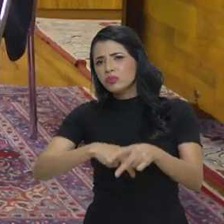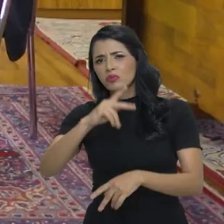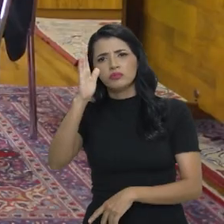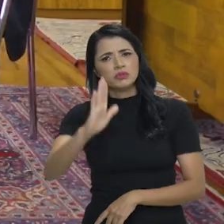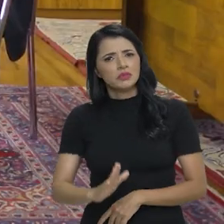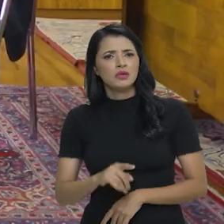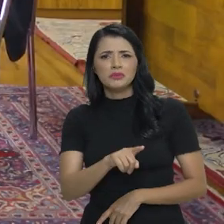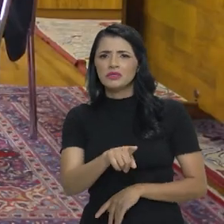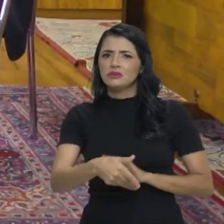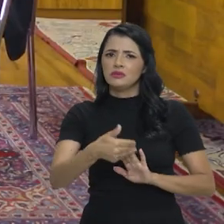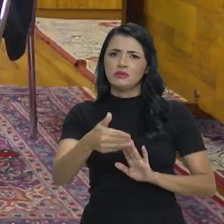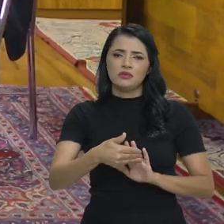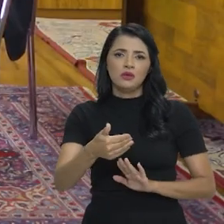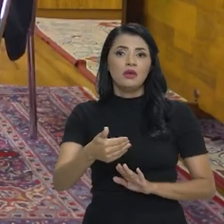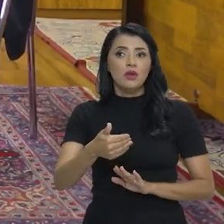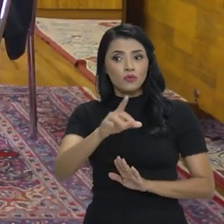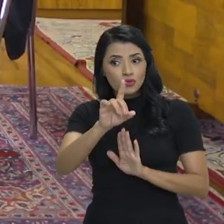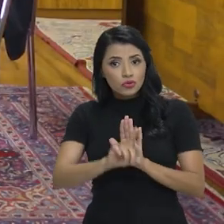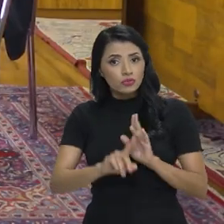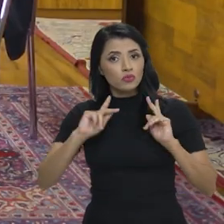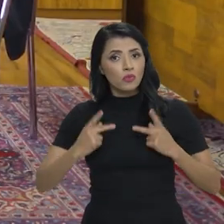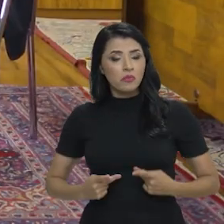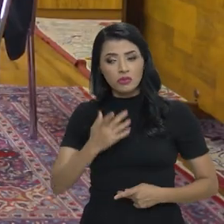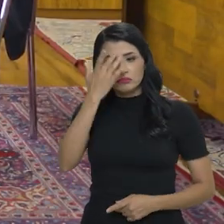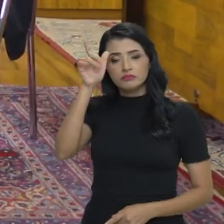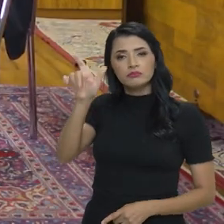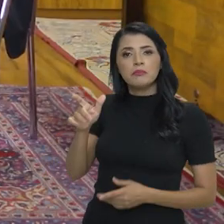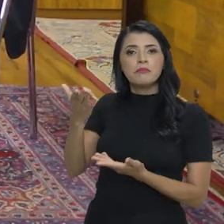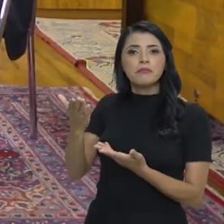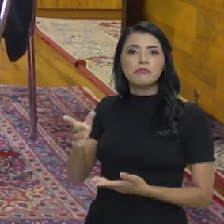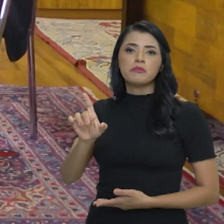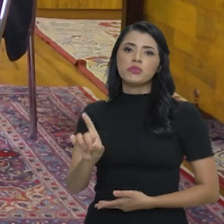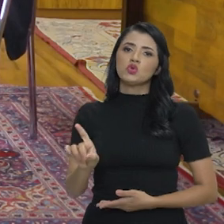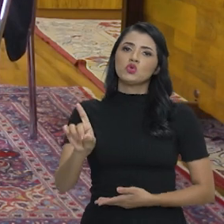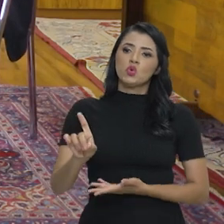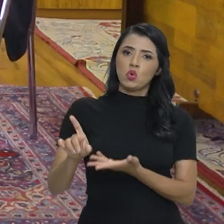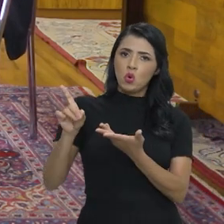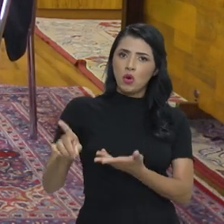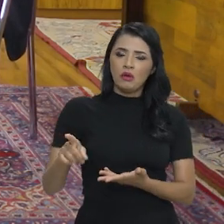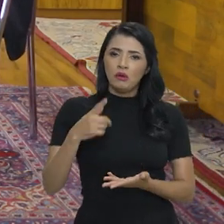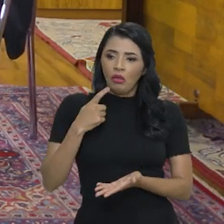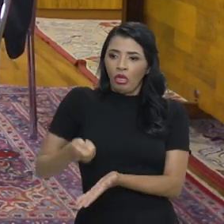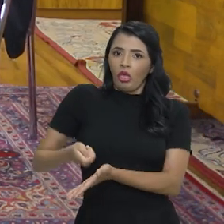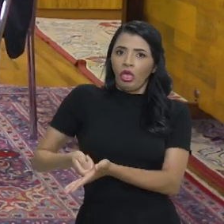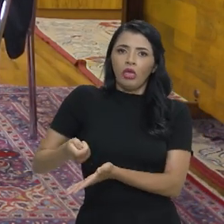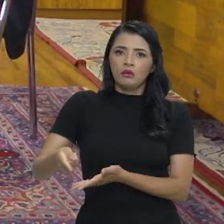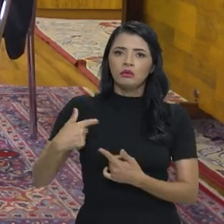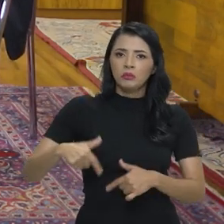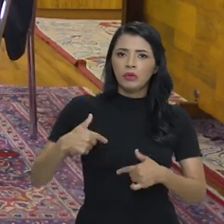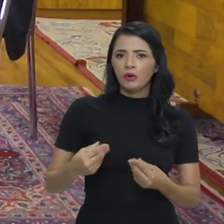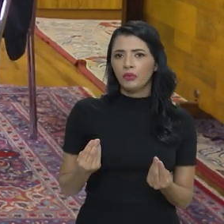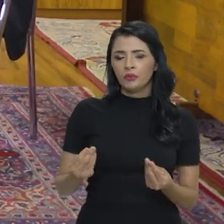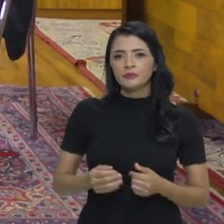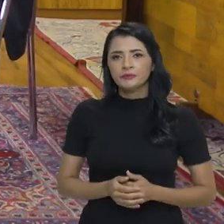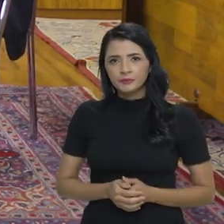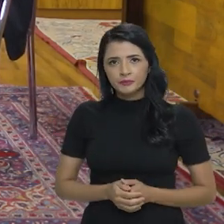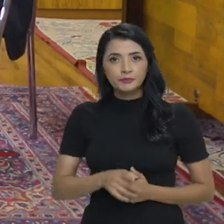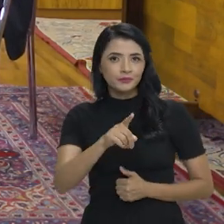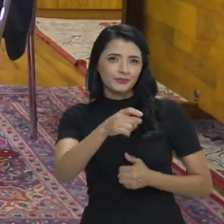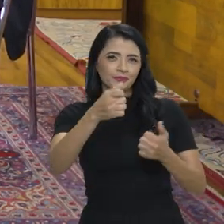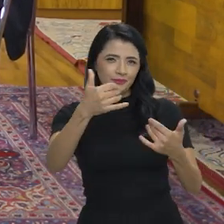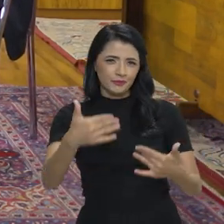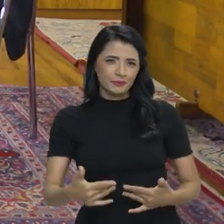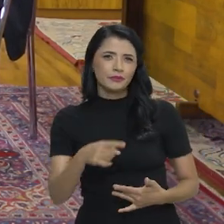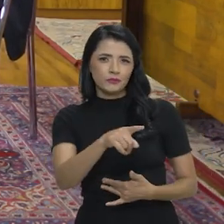brasileiro. E, acima de tudo, para o direito humano da pessoa que é subordinada, submetida a essa condição degradante. E já que o senhor